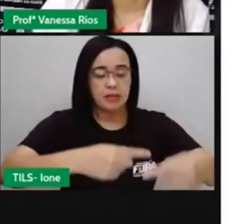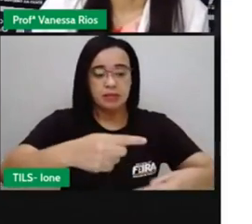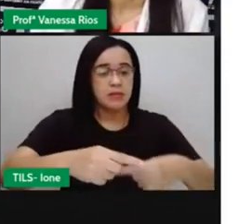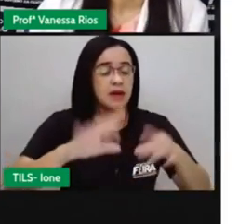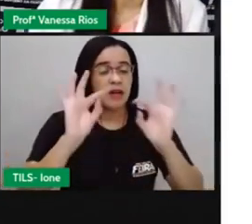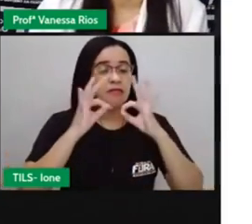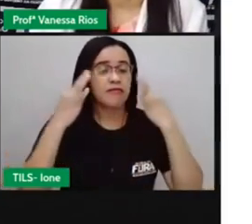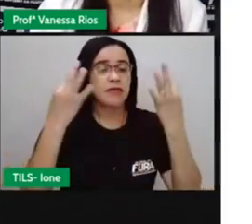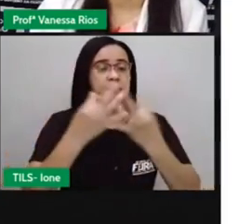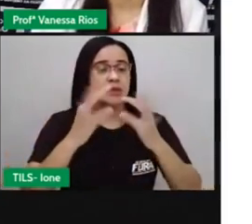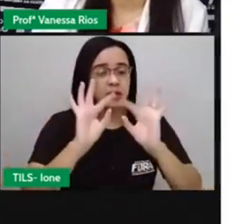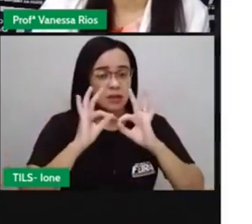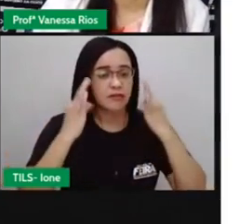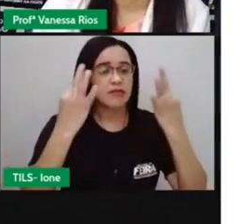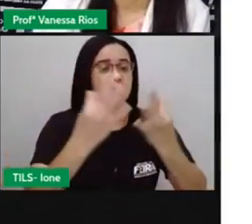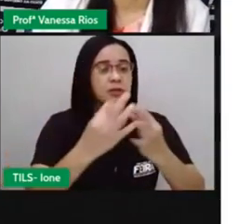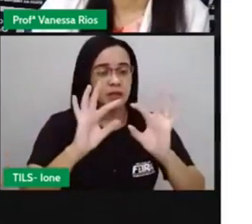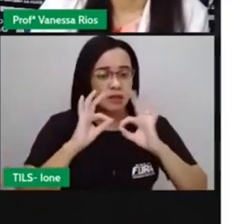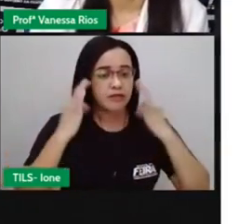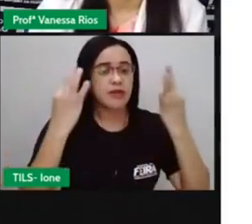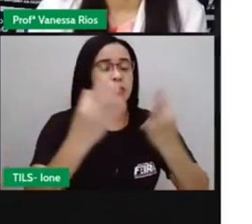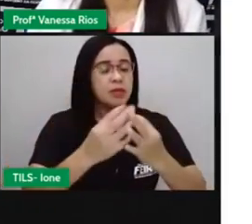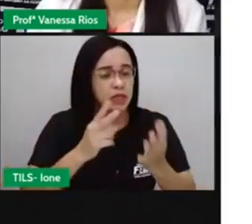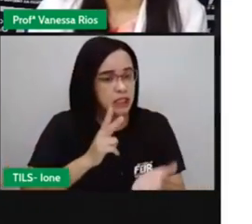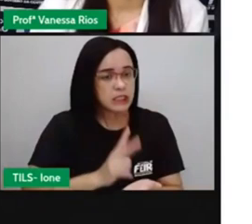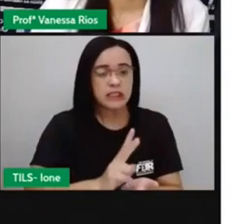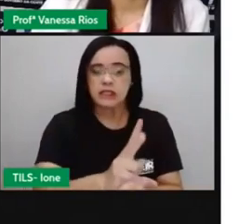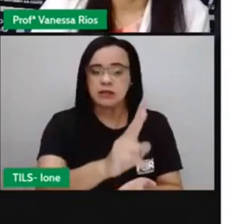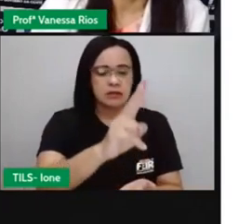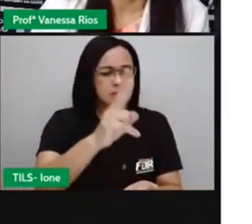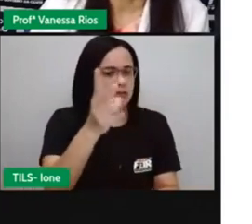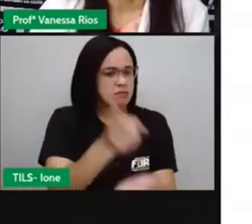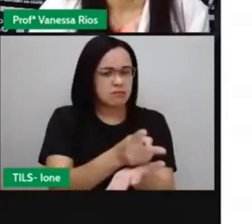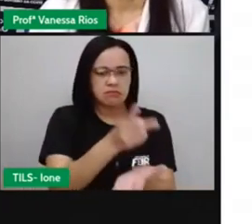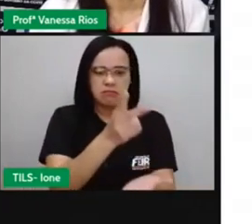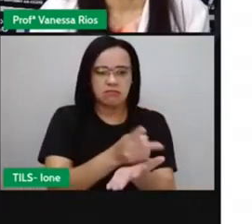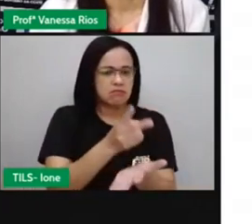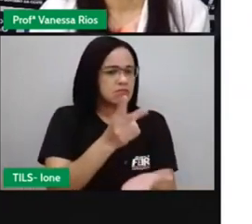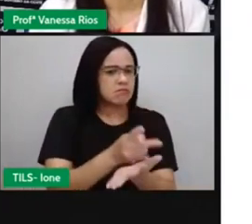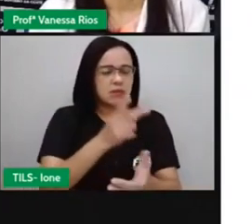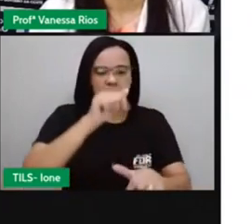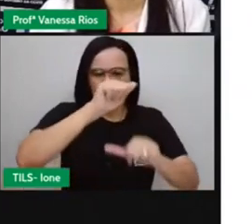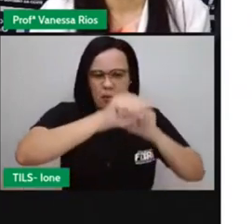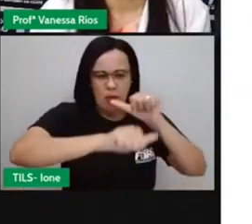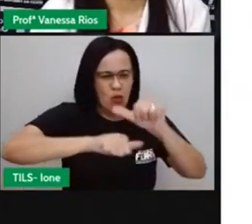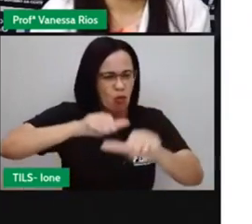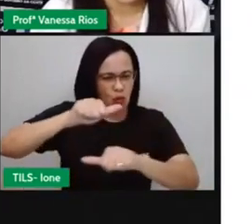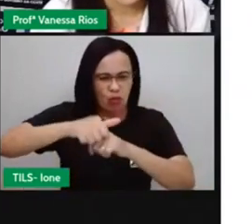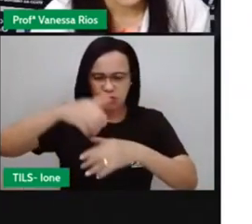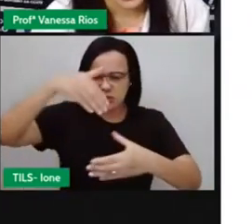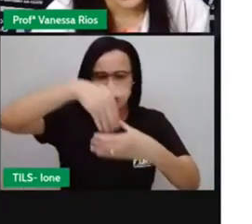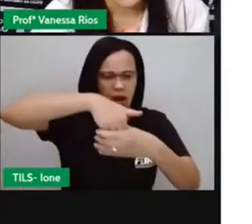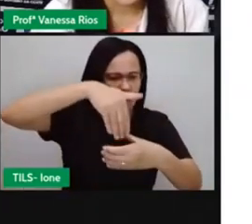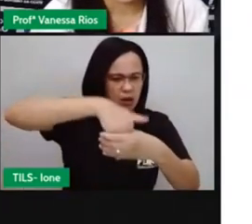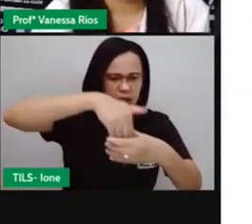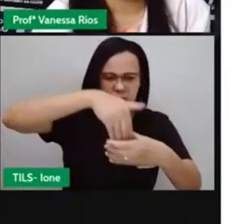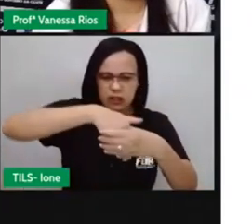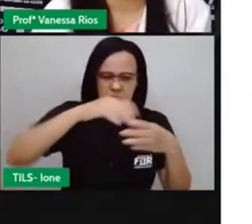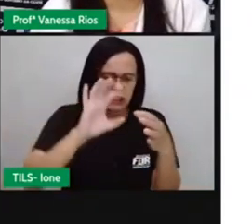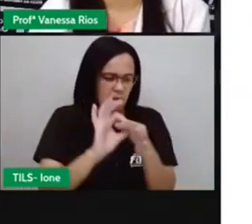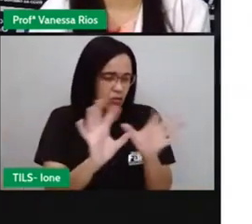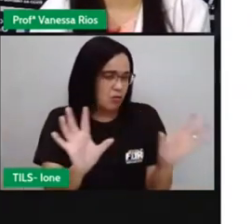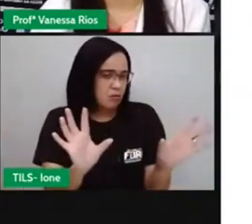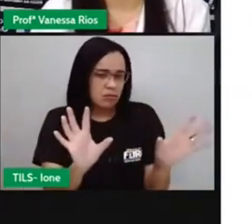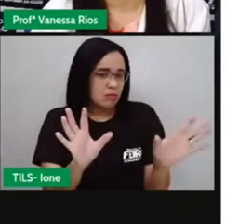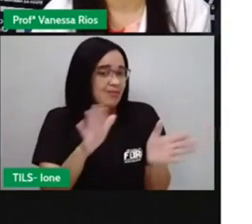filho, no decorrer de todo o tempo. Não há uma eleição, não há aí a democracia acontecendo, as